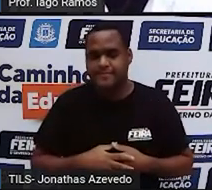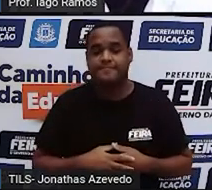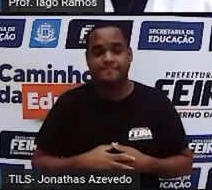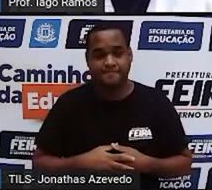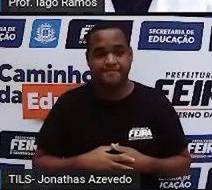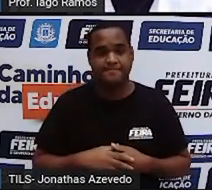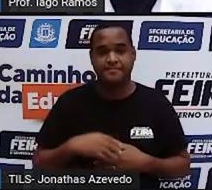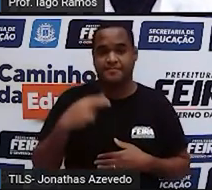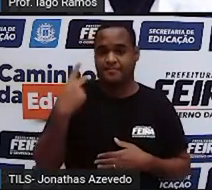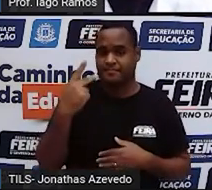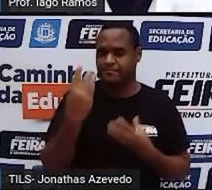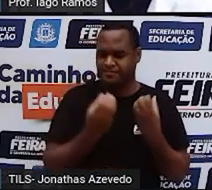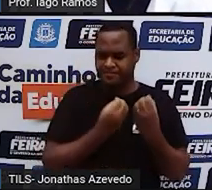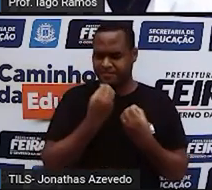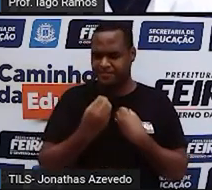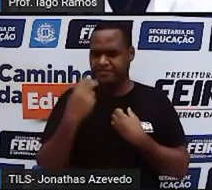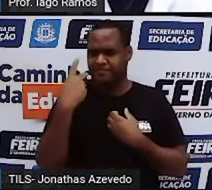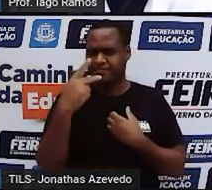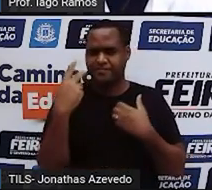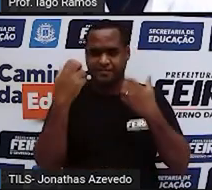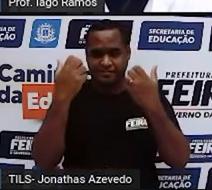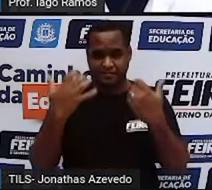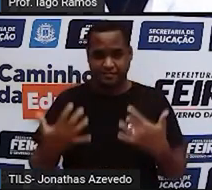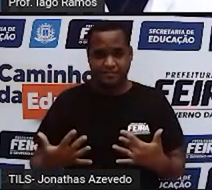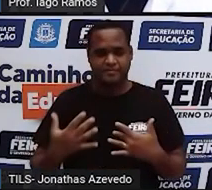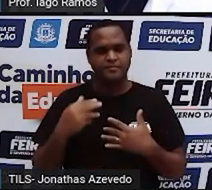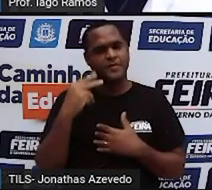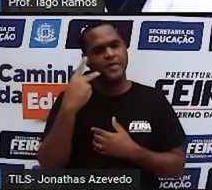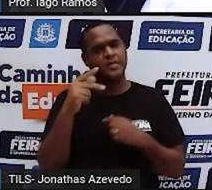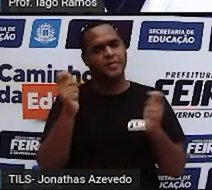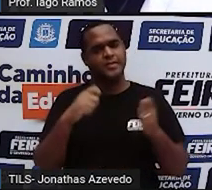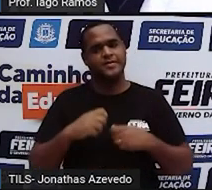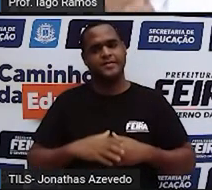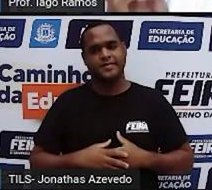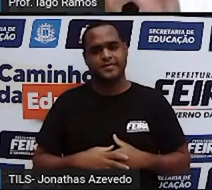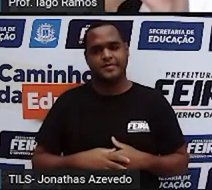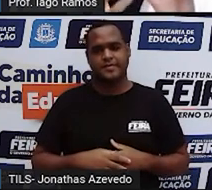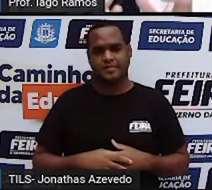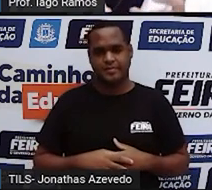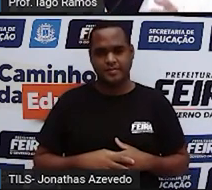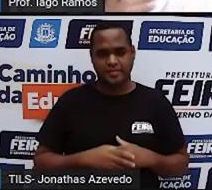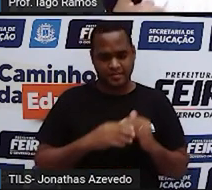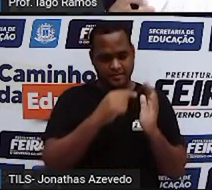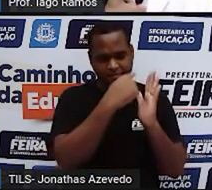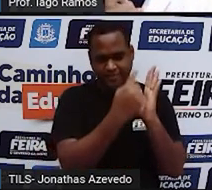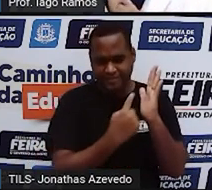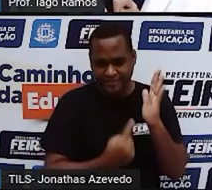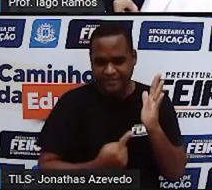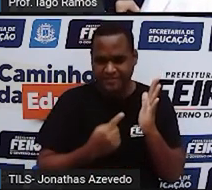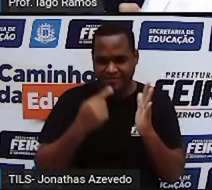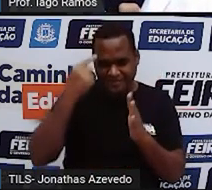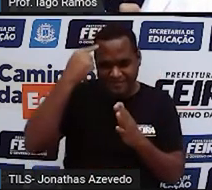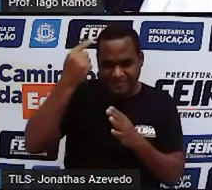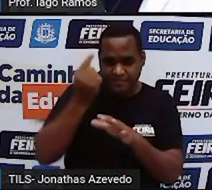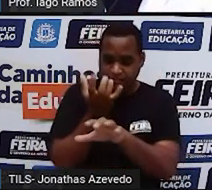você pode fazer isso? Eu estou trazendo aqui desse jeito para você, ó. Você pega seu caderno de matemática,